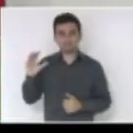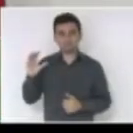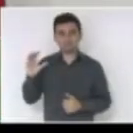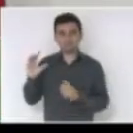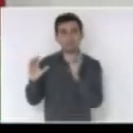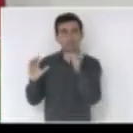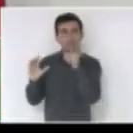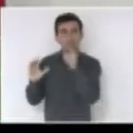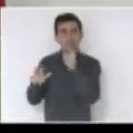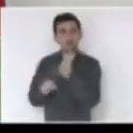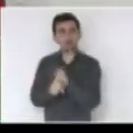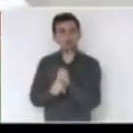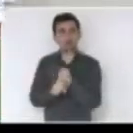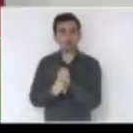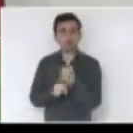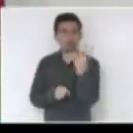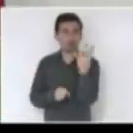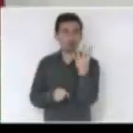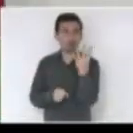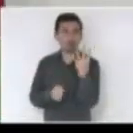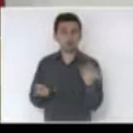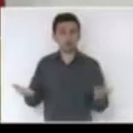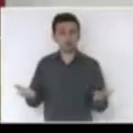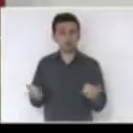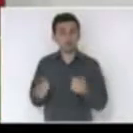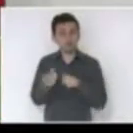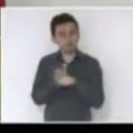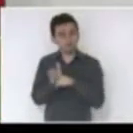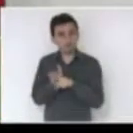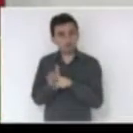demoramos quatro anos, cinco anos para analisar, seis anos para analisar,